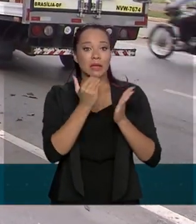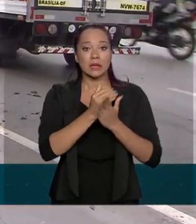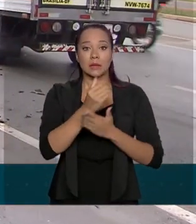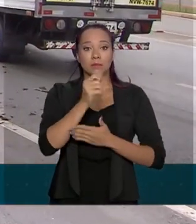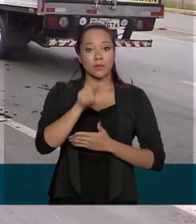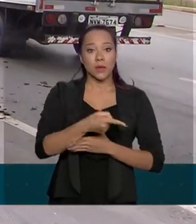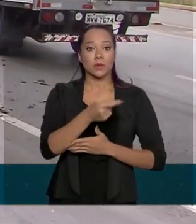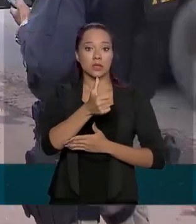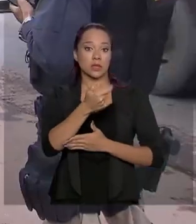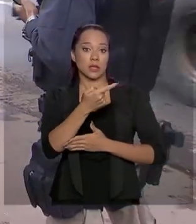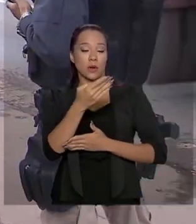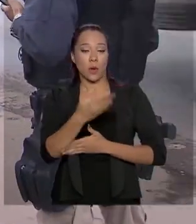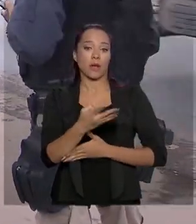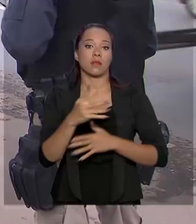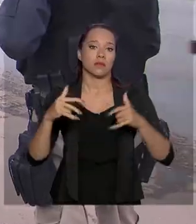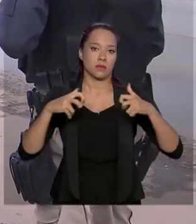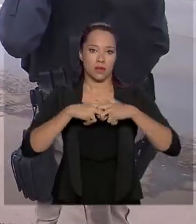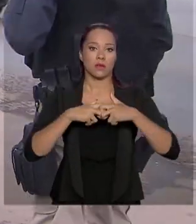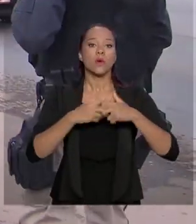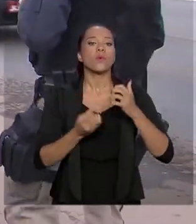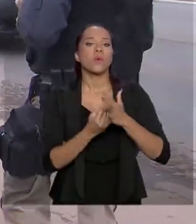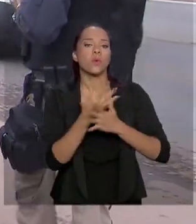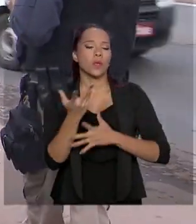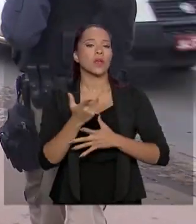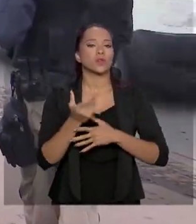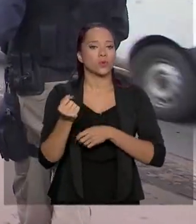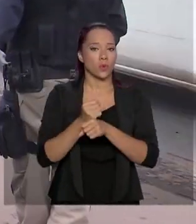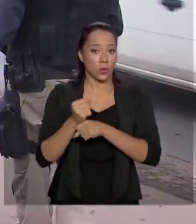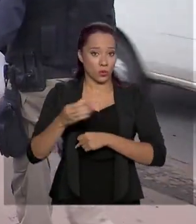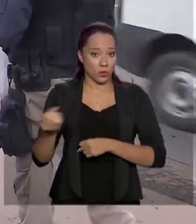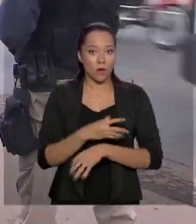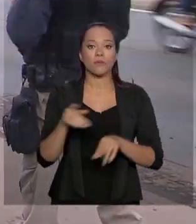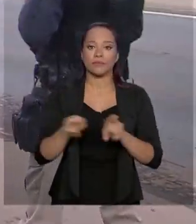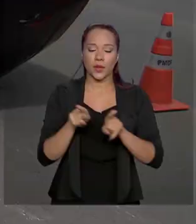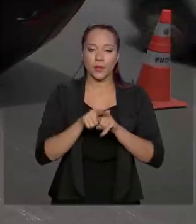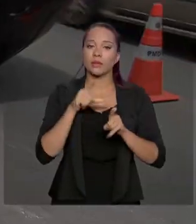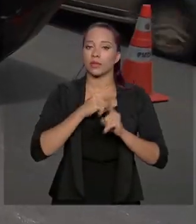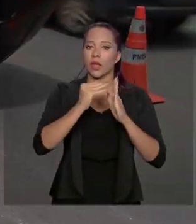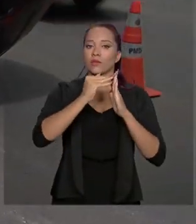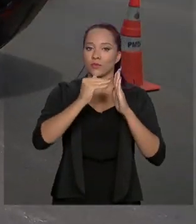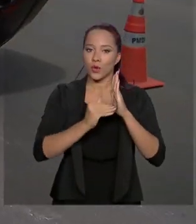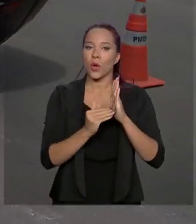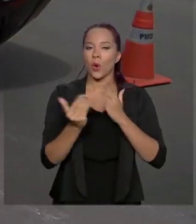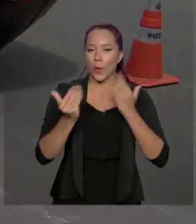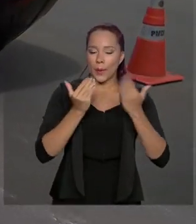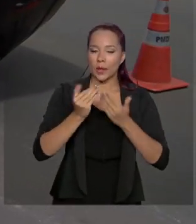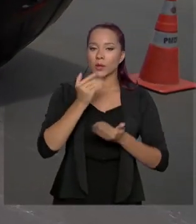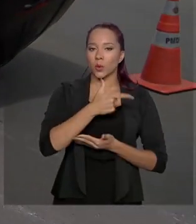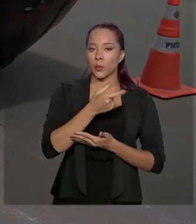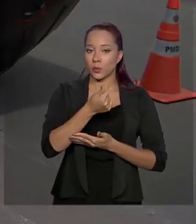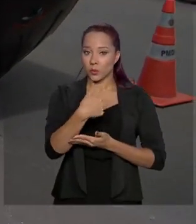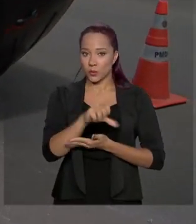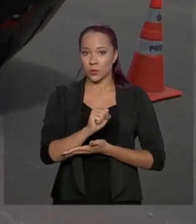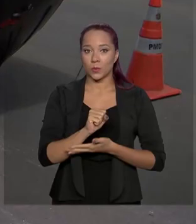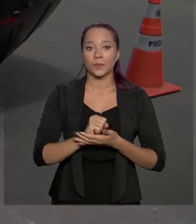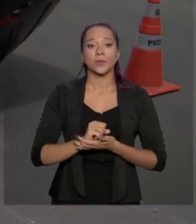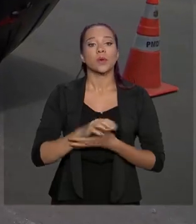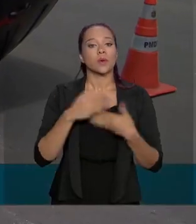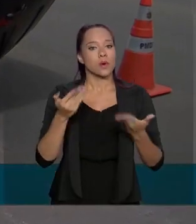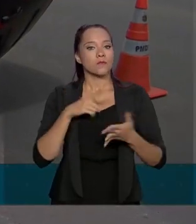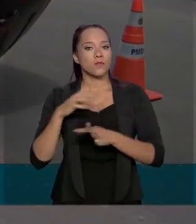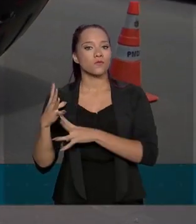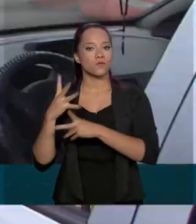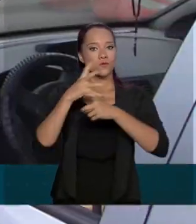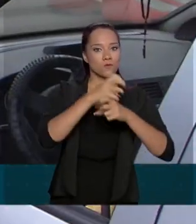rodovias federais. Os números da operação Ano Novo também tiveram uma queda em relação a 2018, quando foram